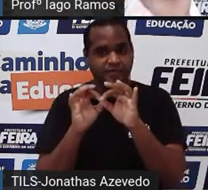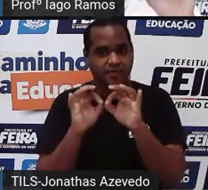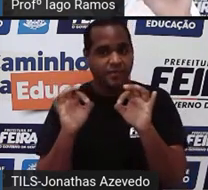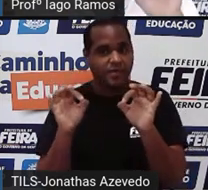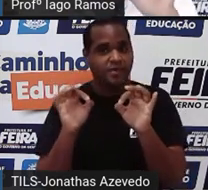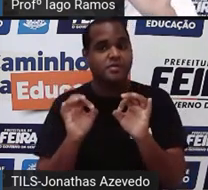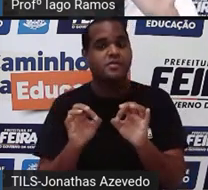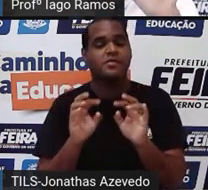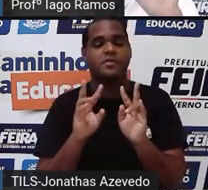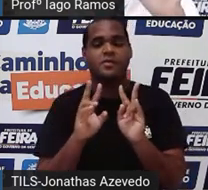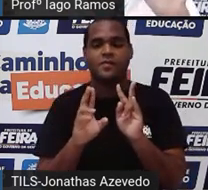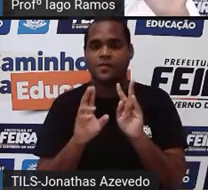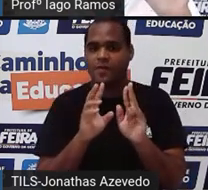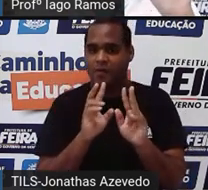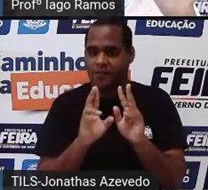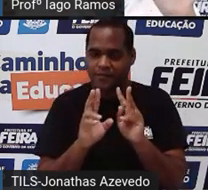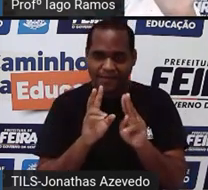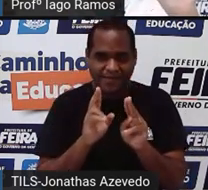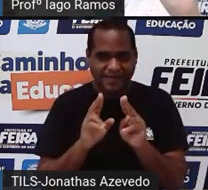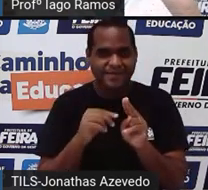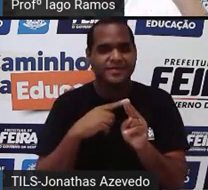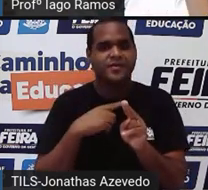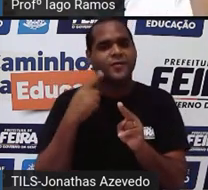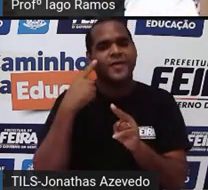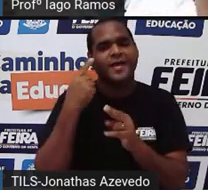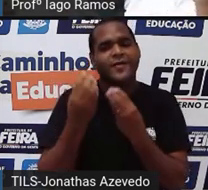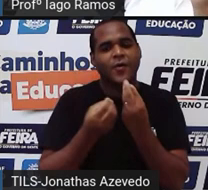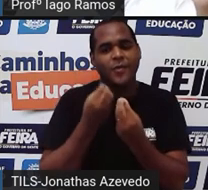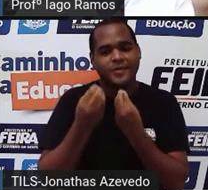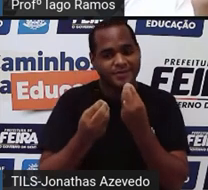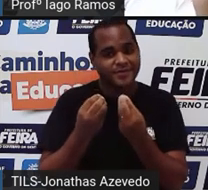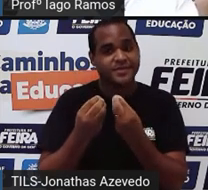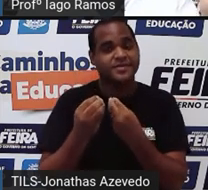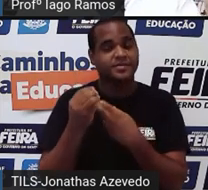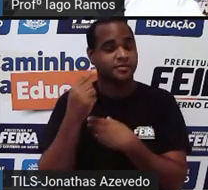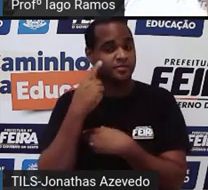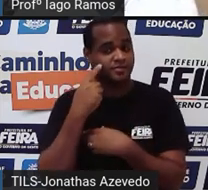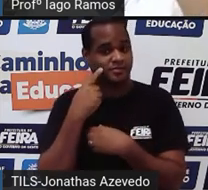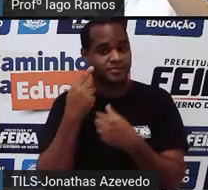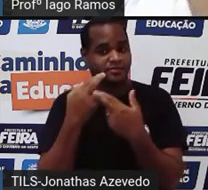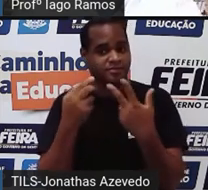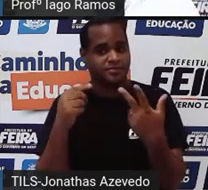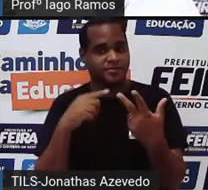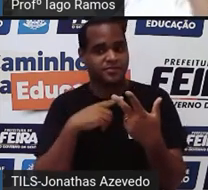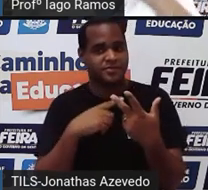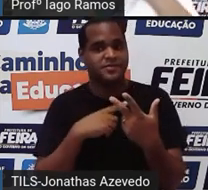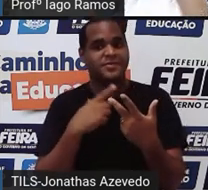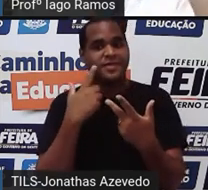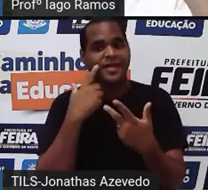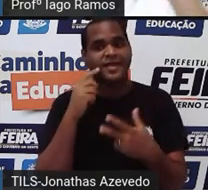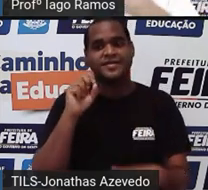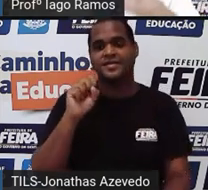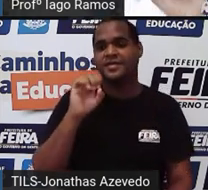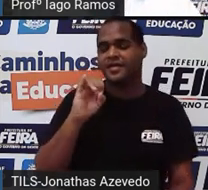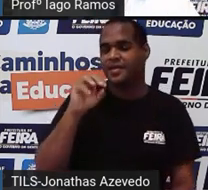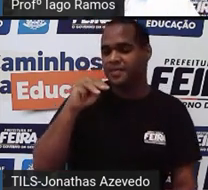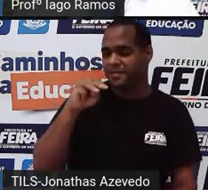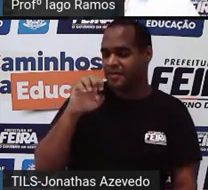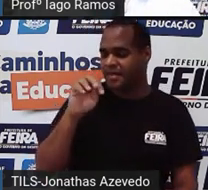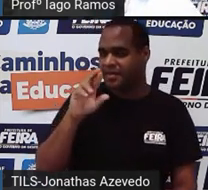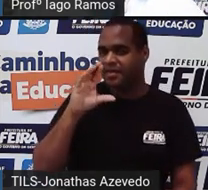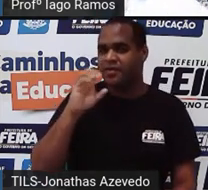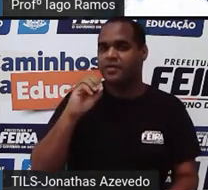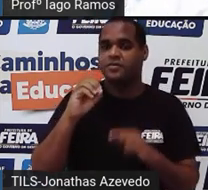lado. tá? O ponto que é reflexo com o ponto que eu refleti são chamados de simétricos. Por que simétricos?